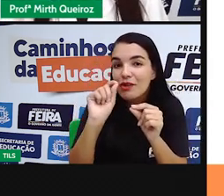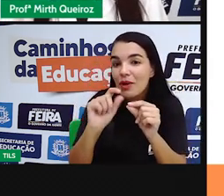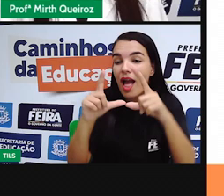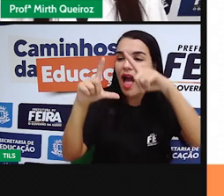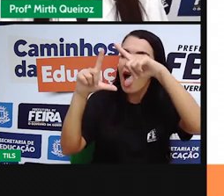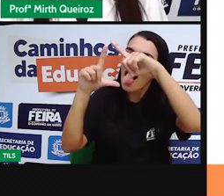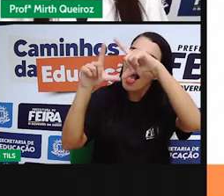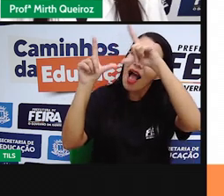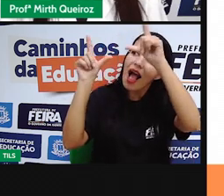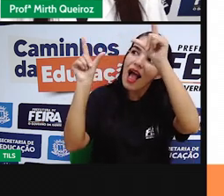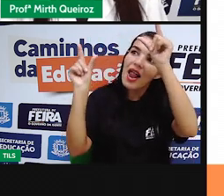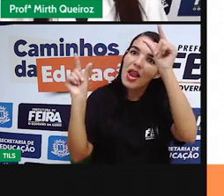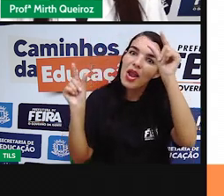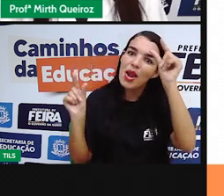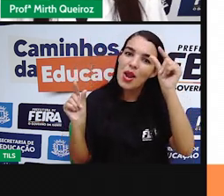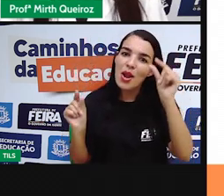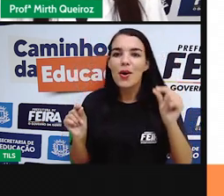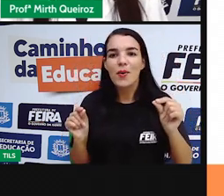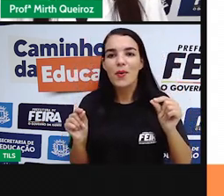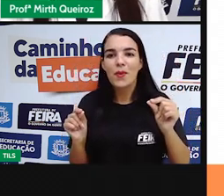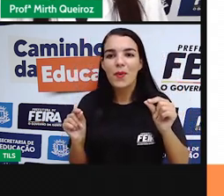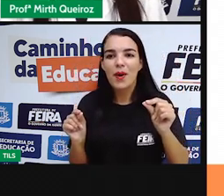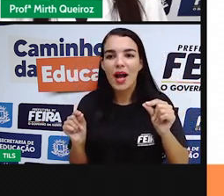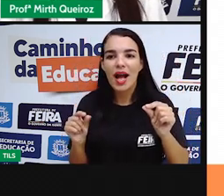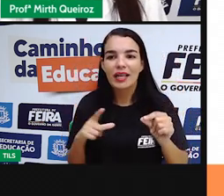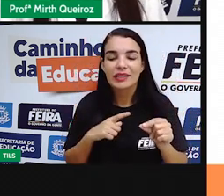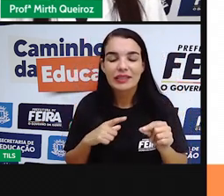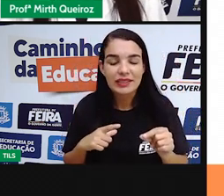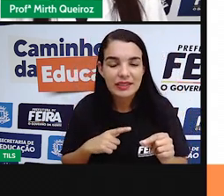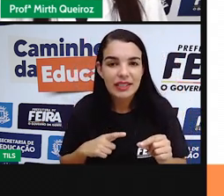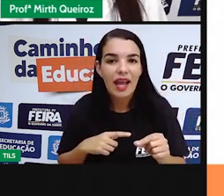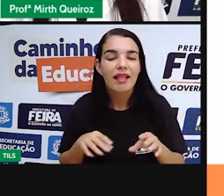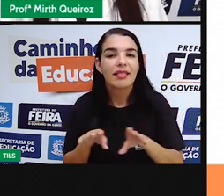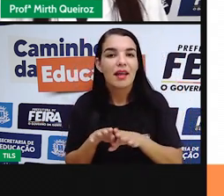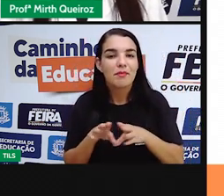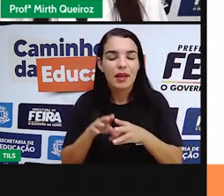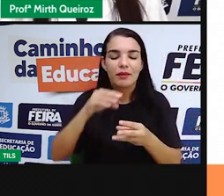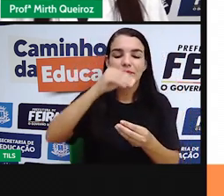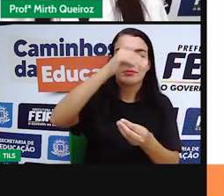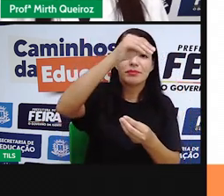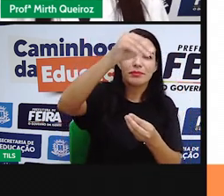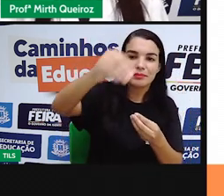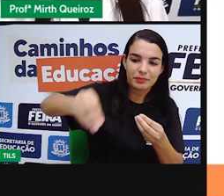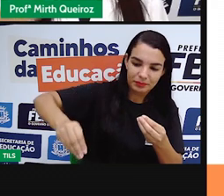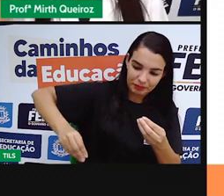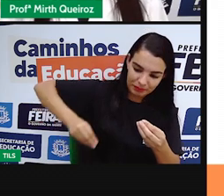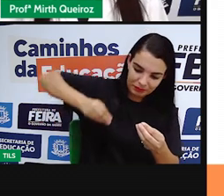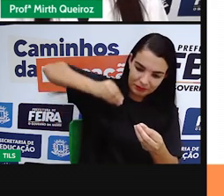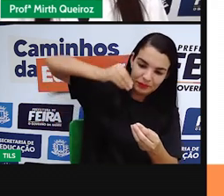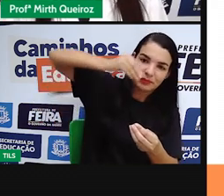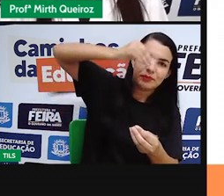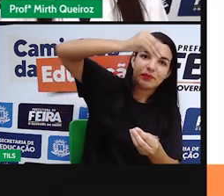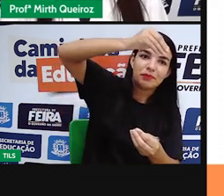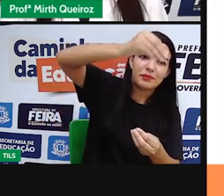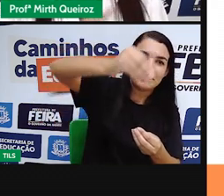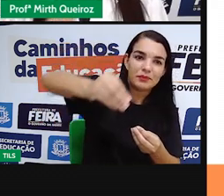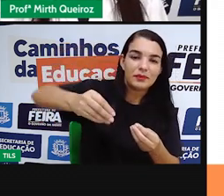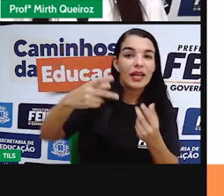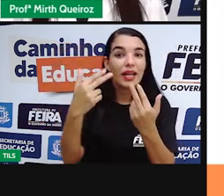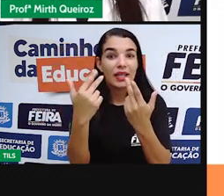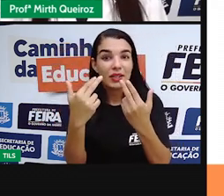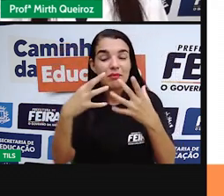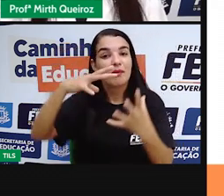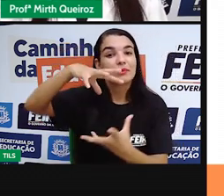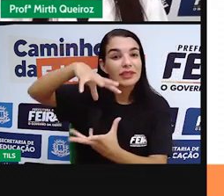satélite natural, que é a Lua, que também faz o movimento de translação, tal qual a Terra faz em torno